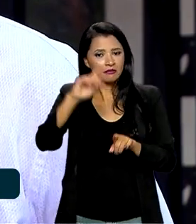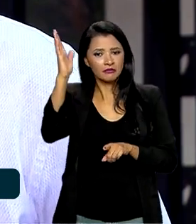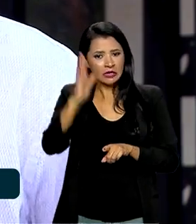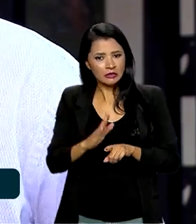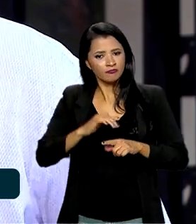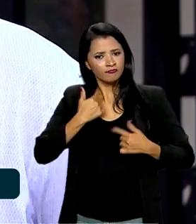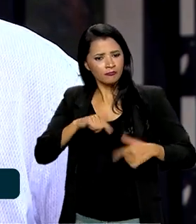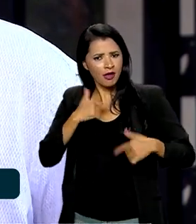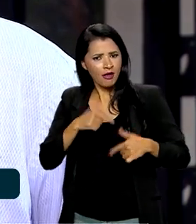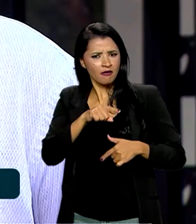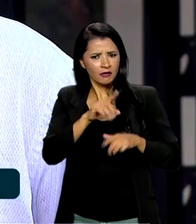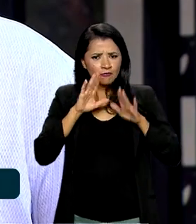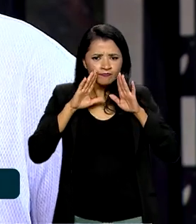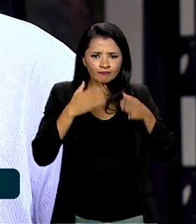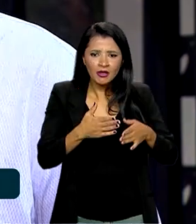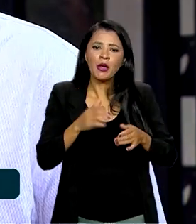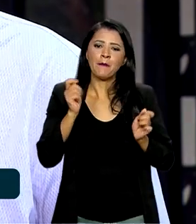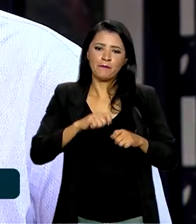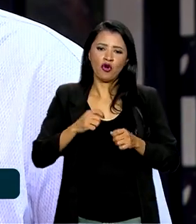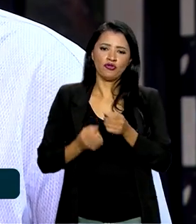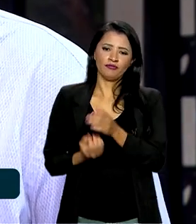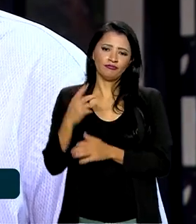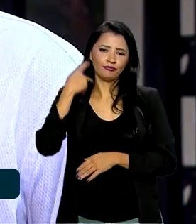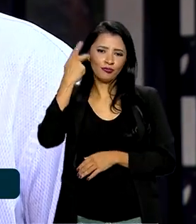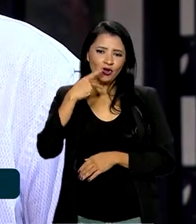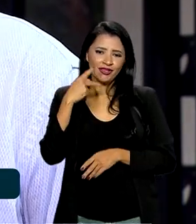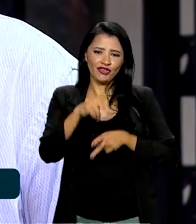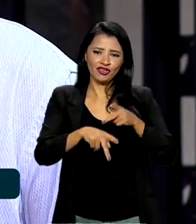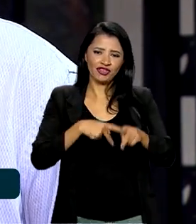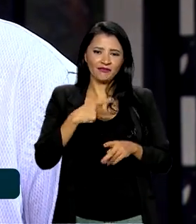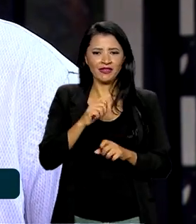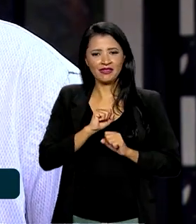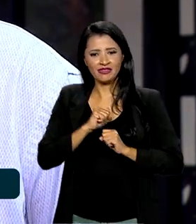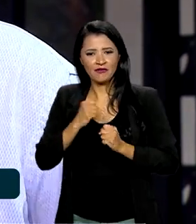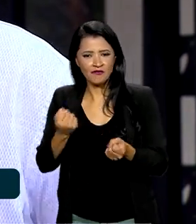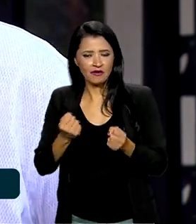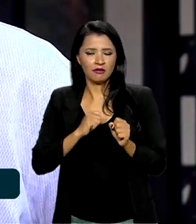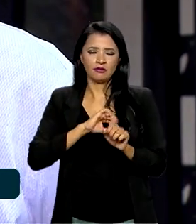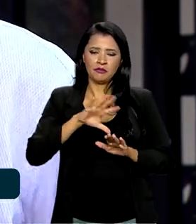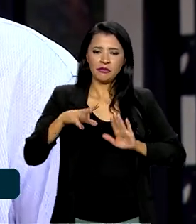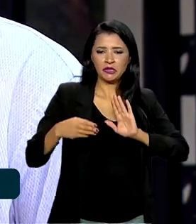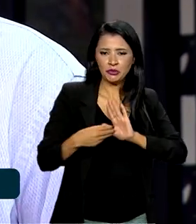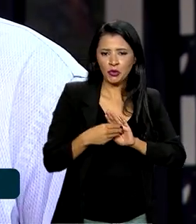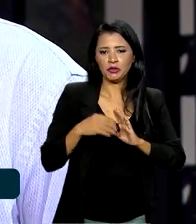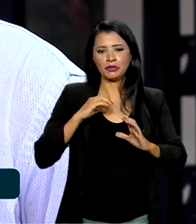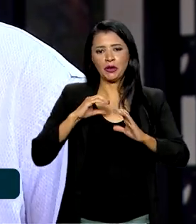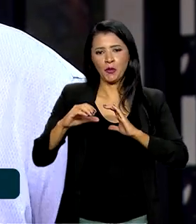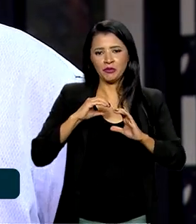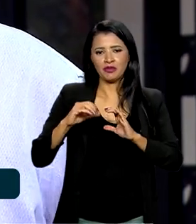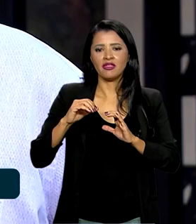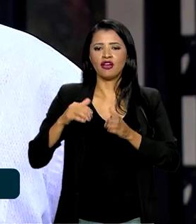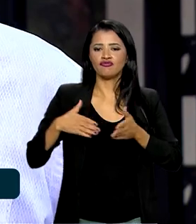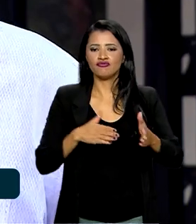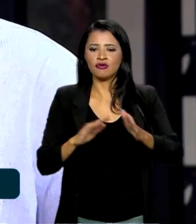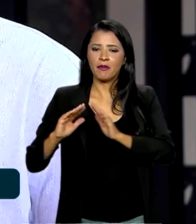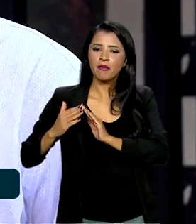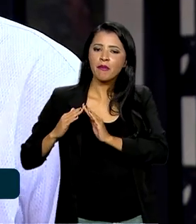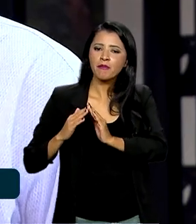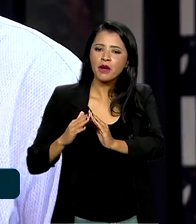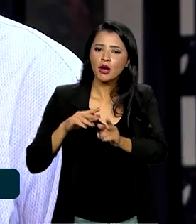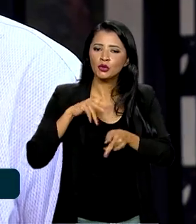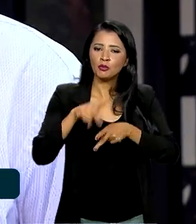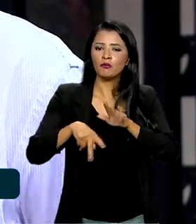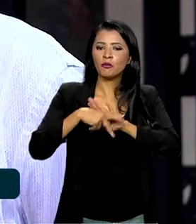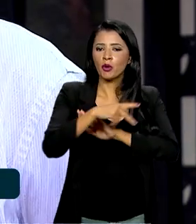trabalho que pode ser transformado em políticas públicas, em defesa da Amazônia, das comunidades ribeirinhas, dos povos das